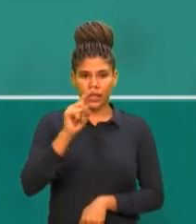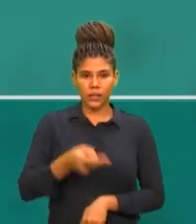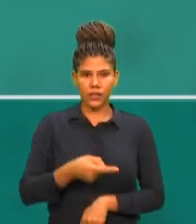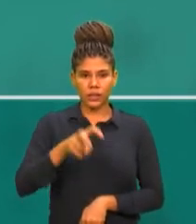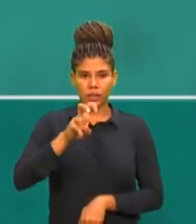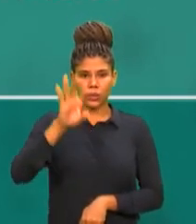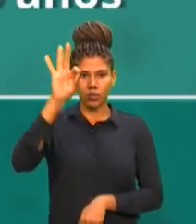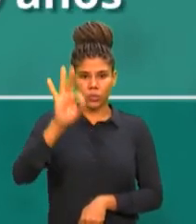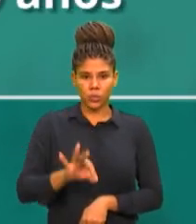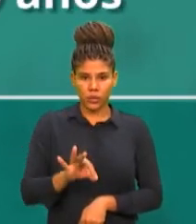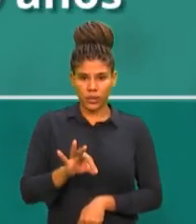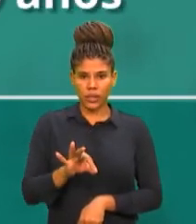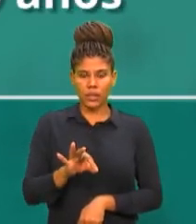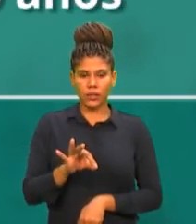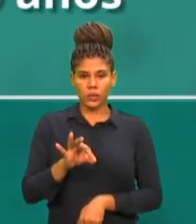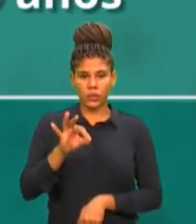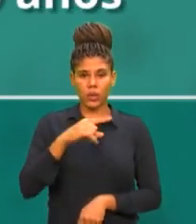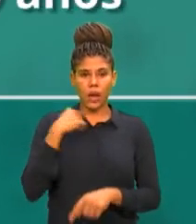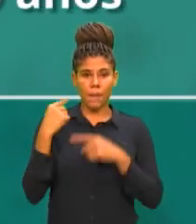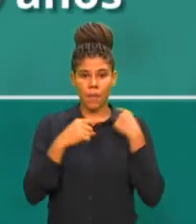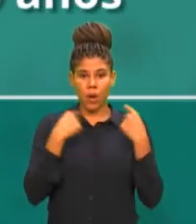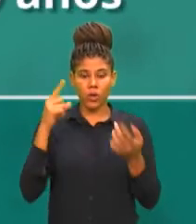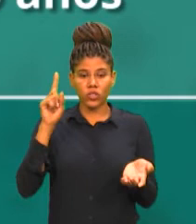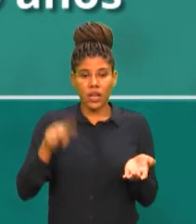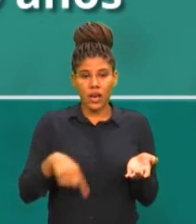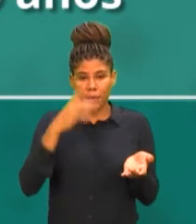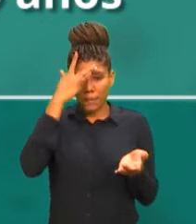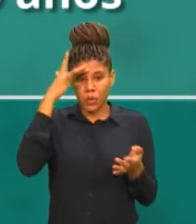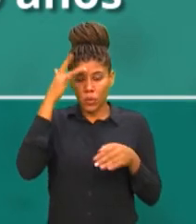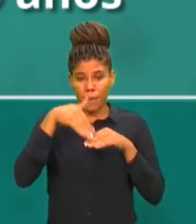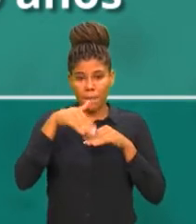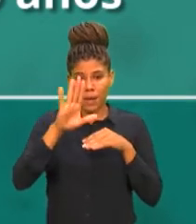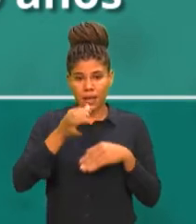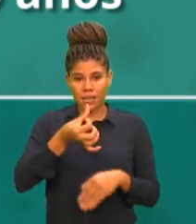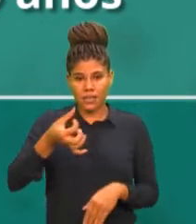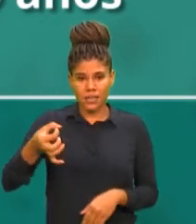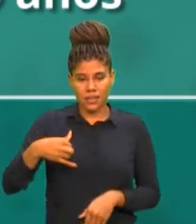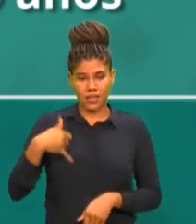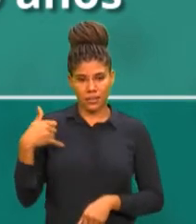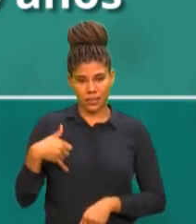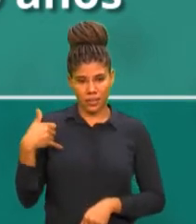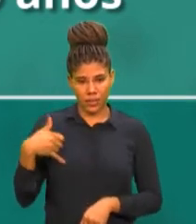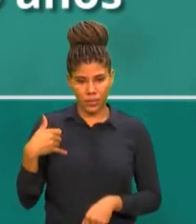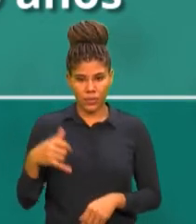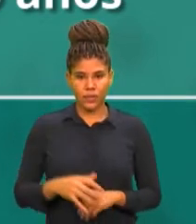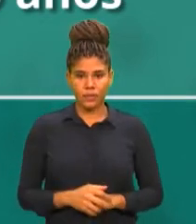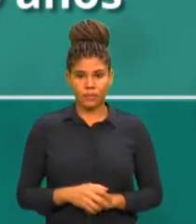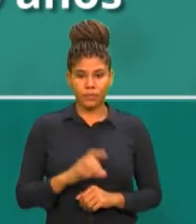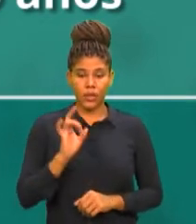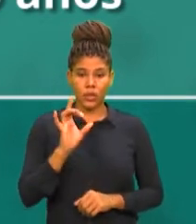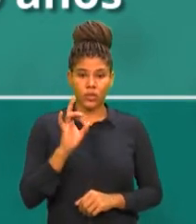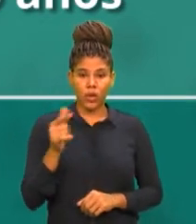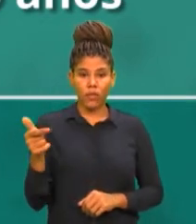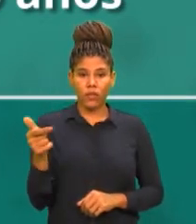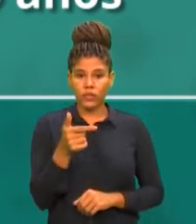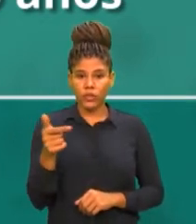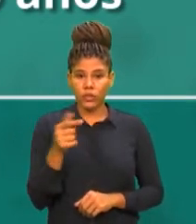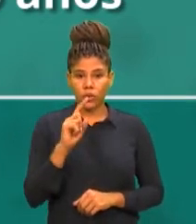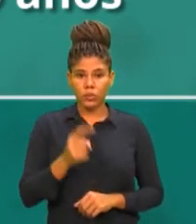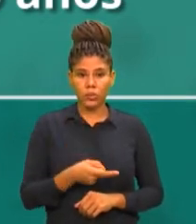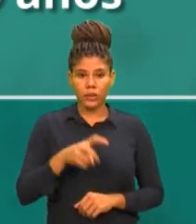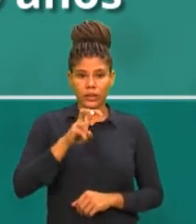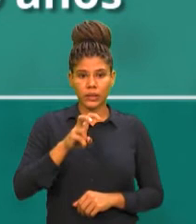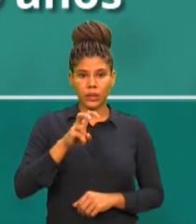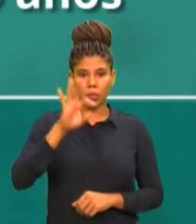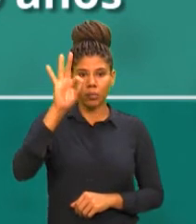% das mortes foram de pessoas com mais de 60 anos e apenas 22,5%